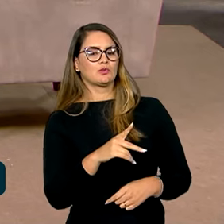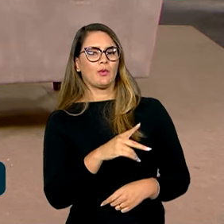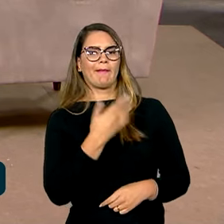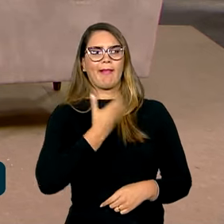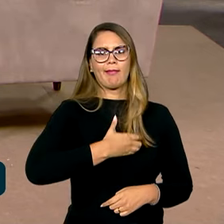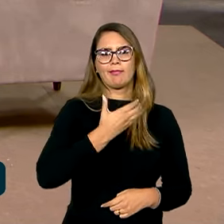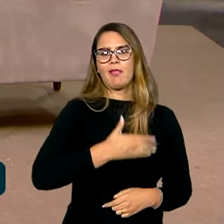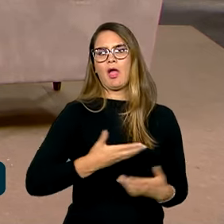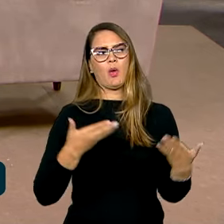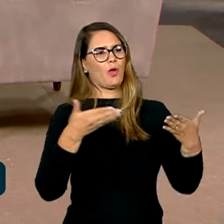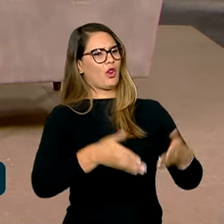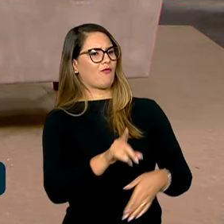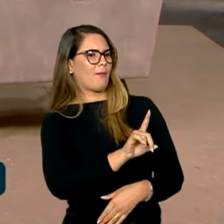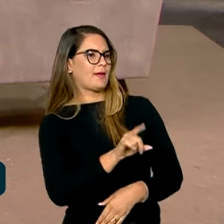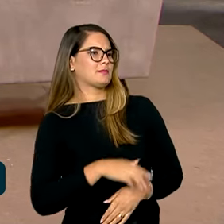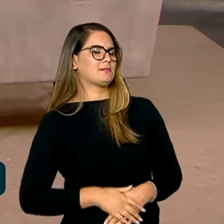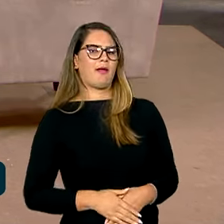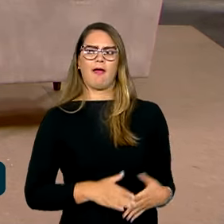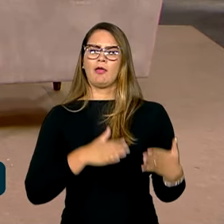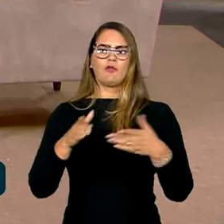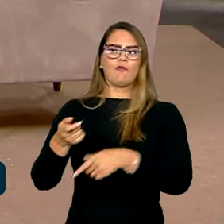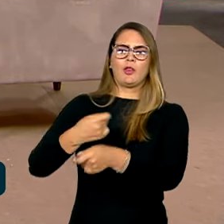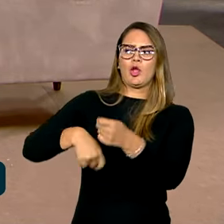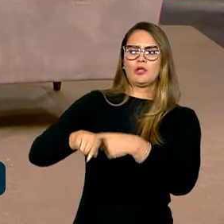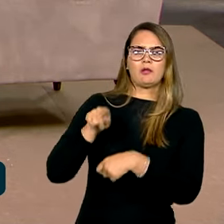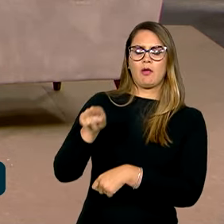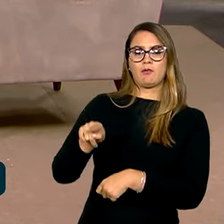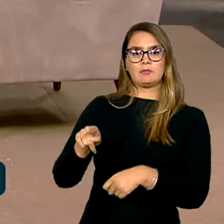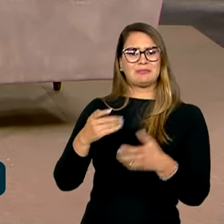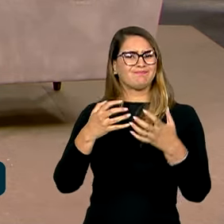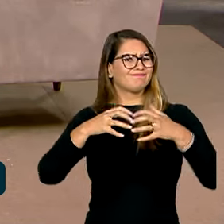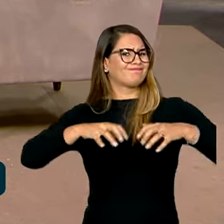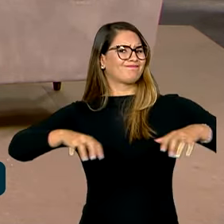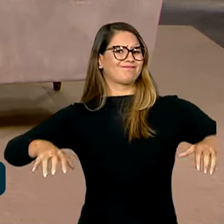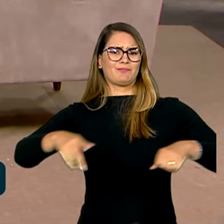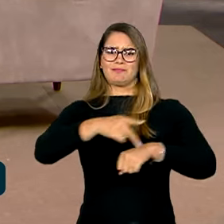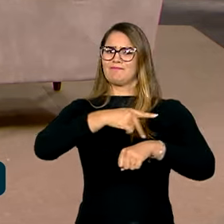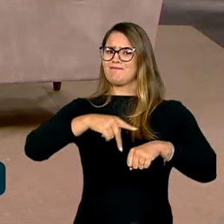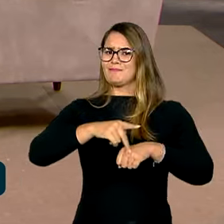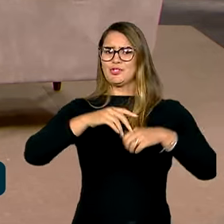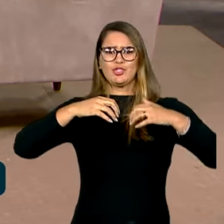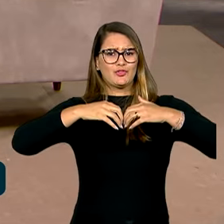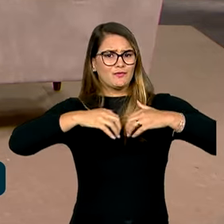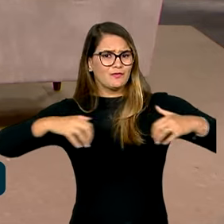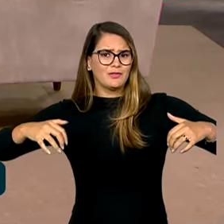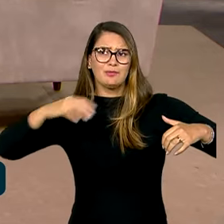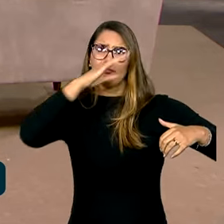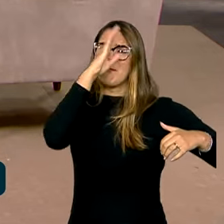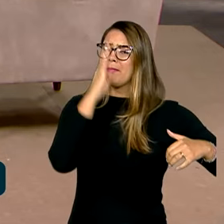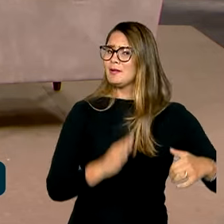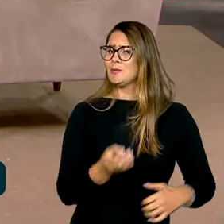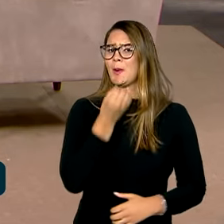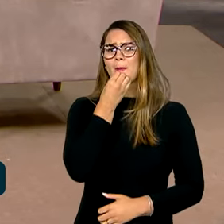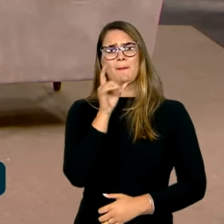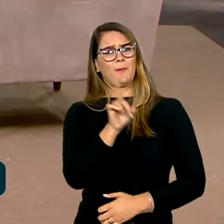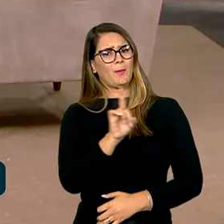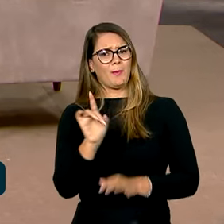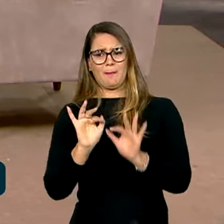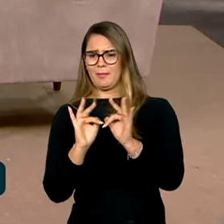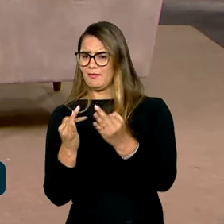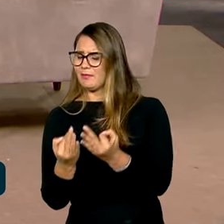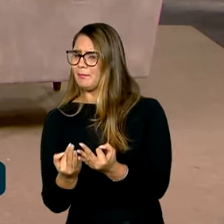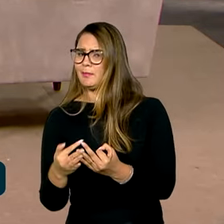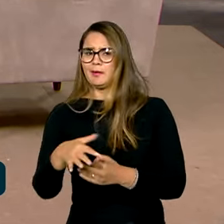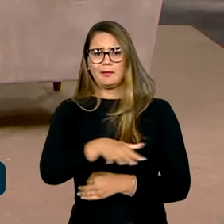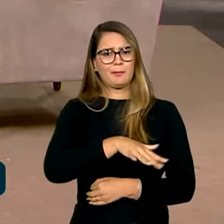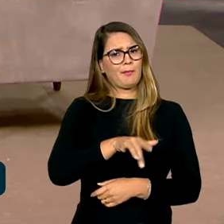logo, eu não vou fazer negócios com você. Então, isso polariza muito o país, isso divide o país. Isso não é bom nem para as famílias, nem